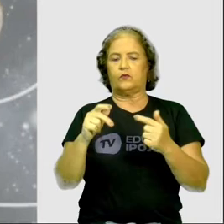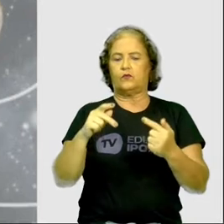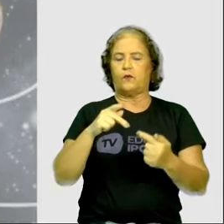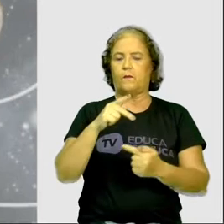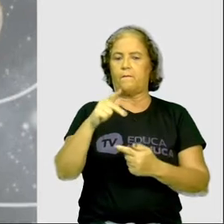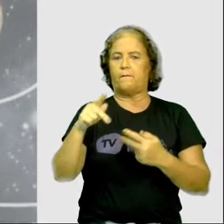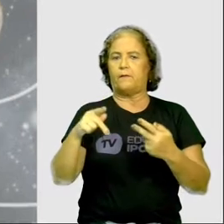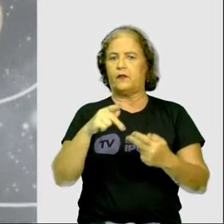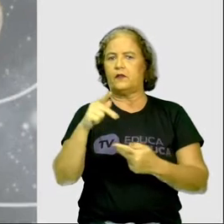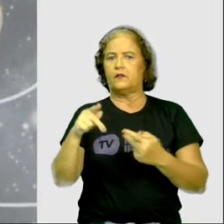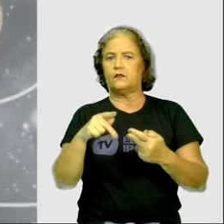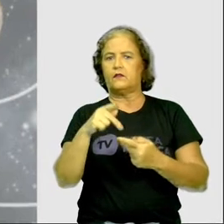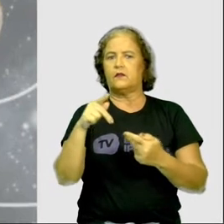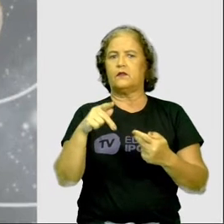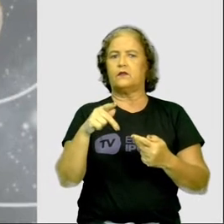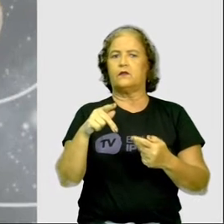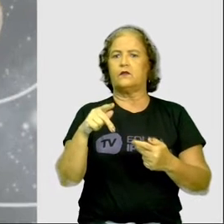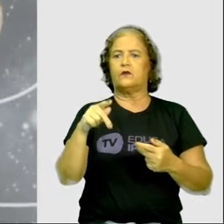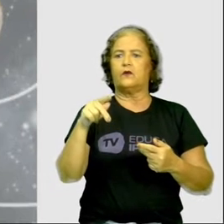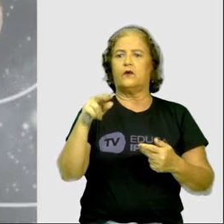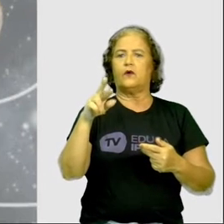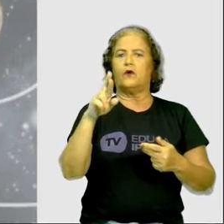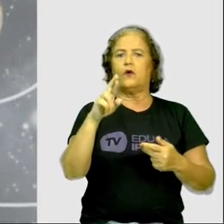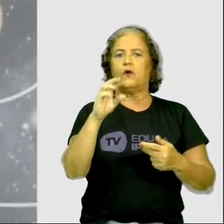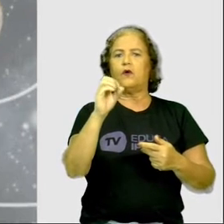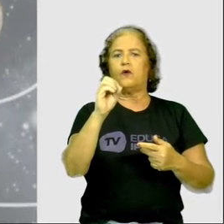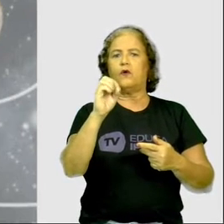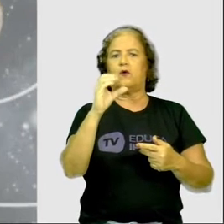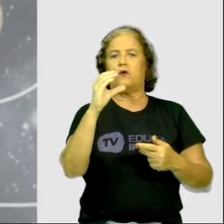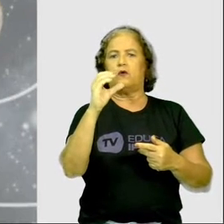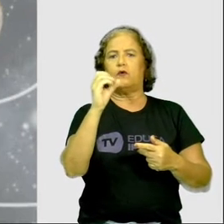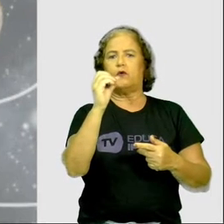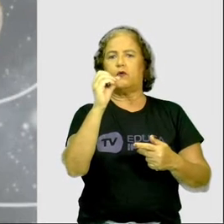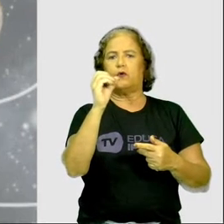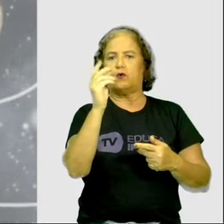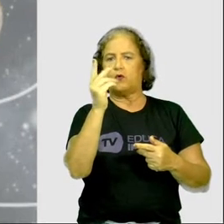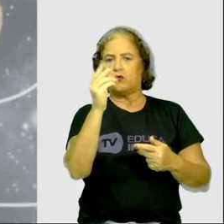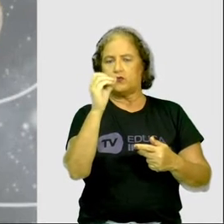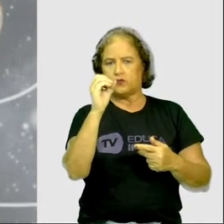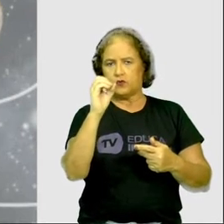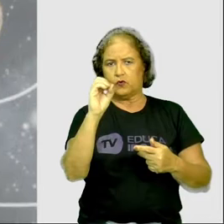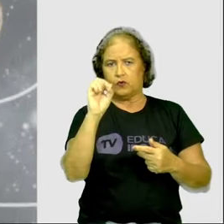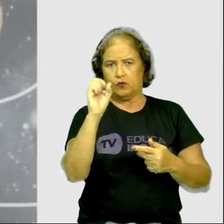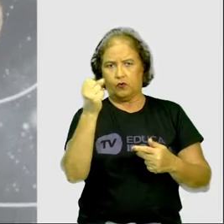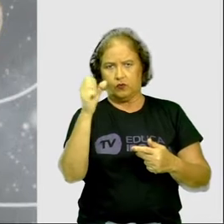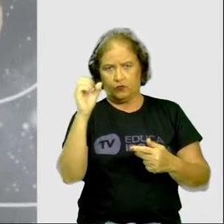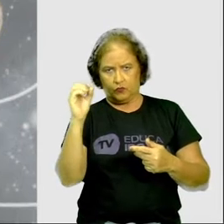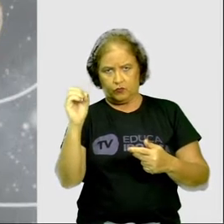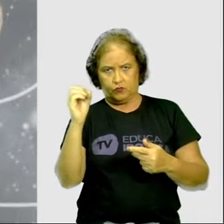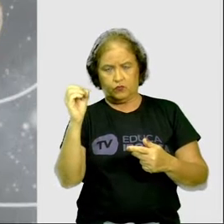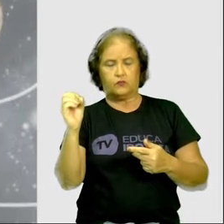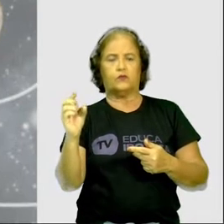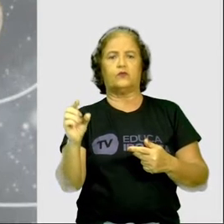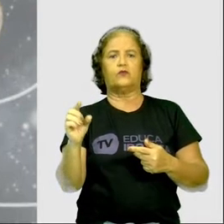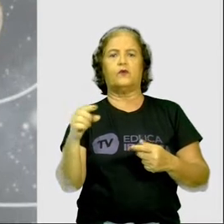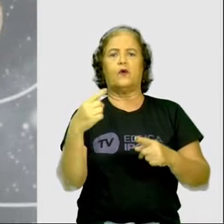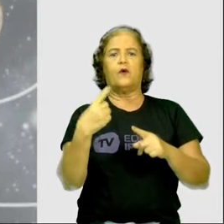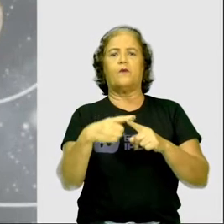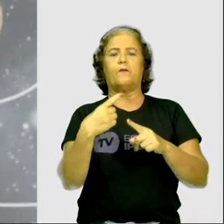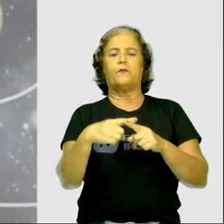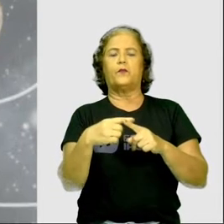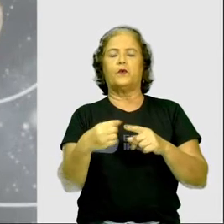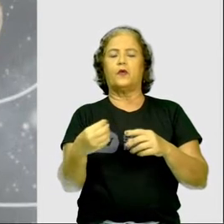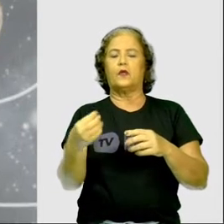rochosos. Por que planetas rochosos? Porque a sua composição, certo? O seu interior